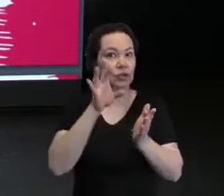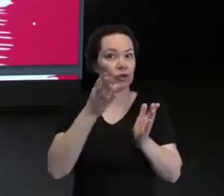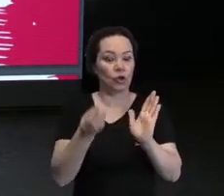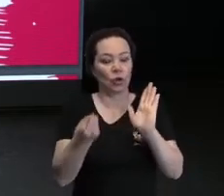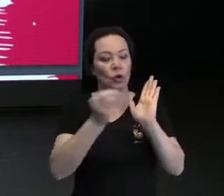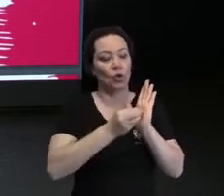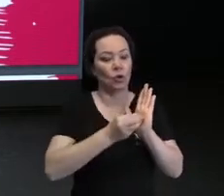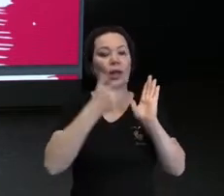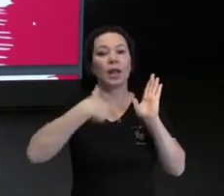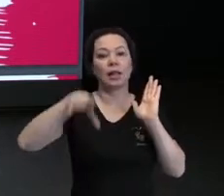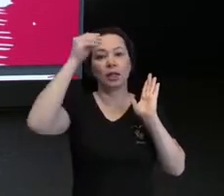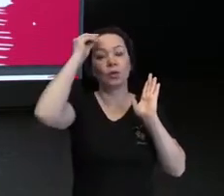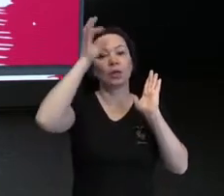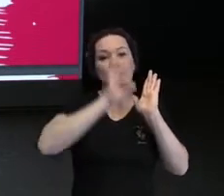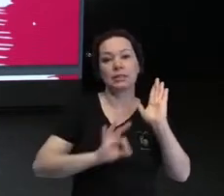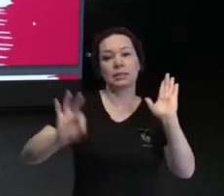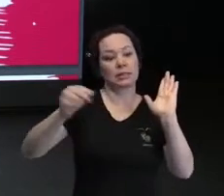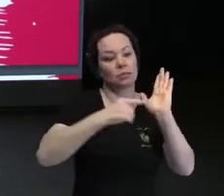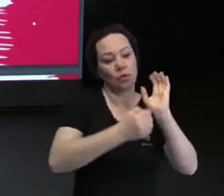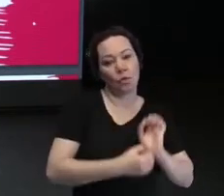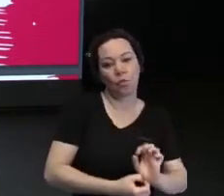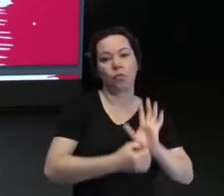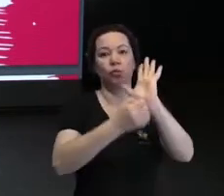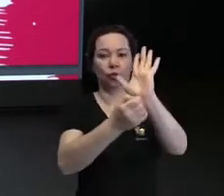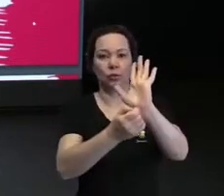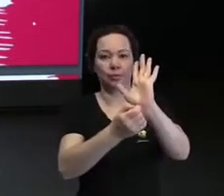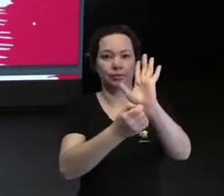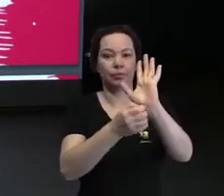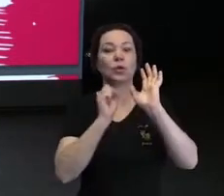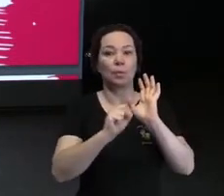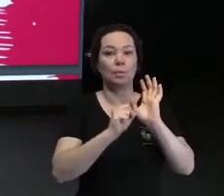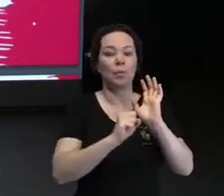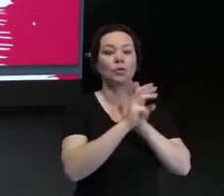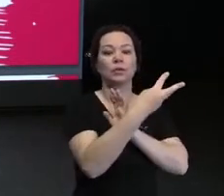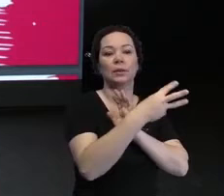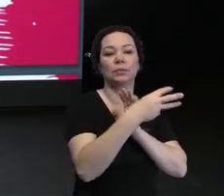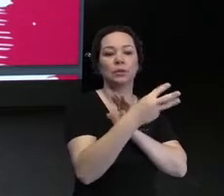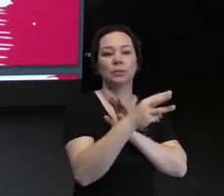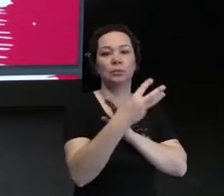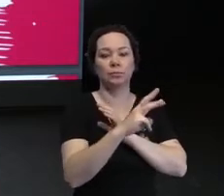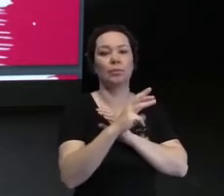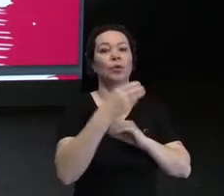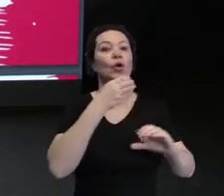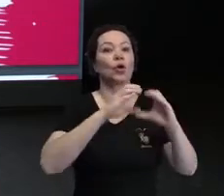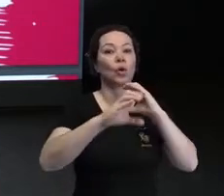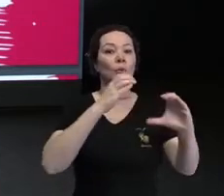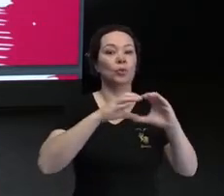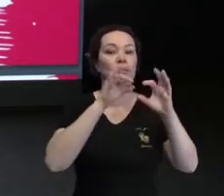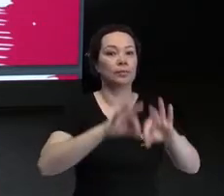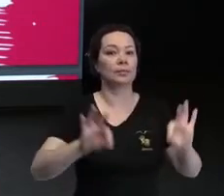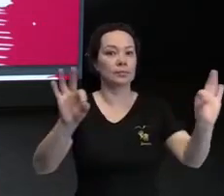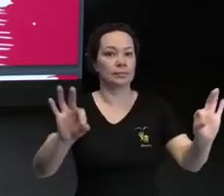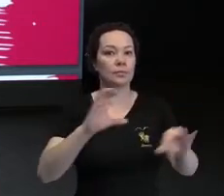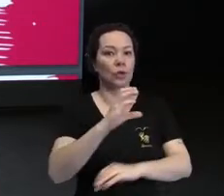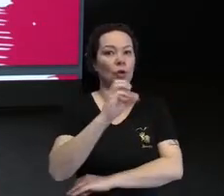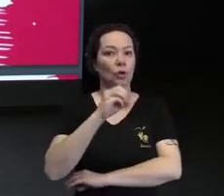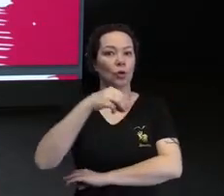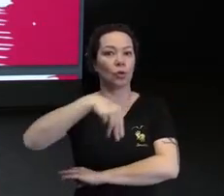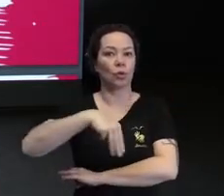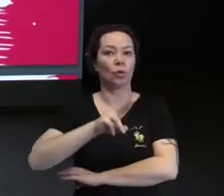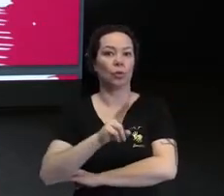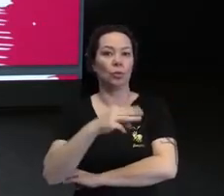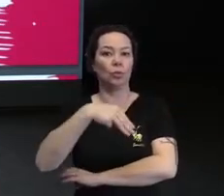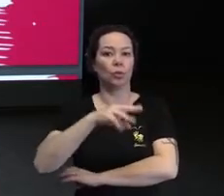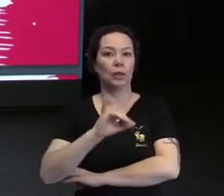a linguagem simples, chega lá no site do Comunicar Simples e vai poder entender mais desses 15